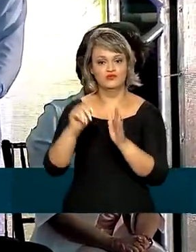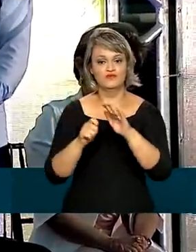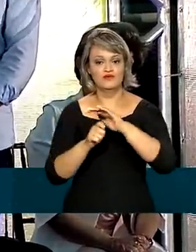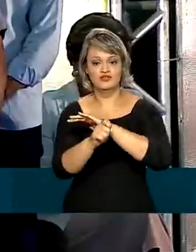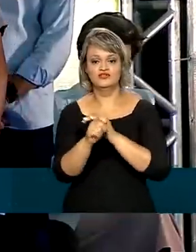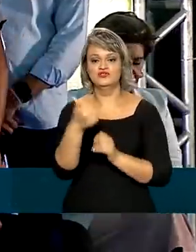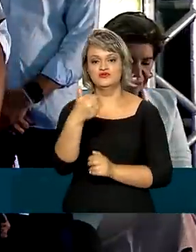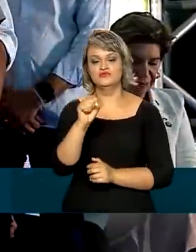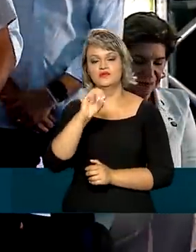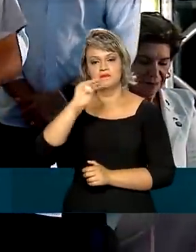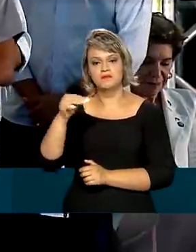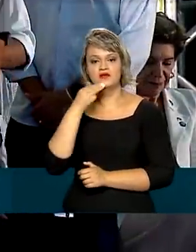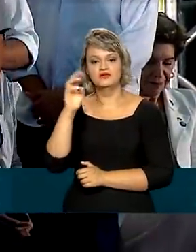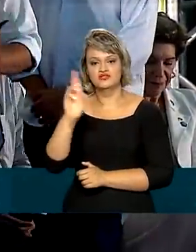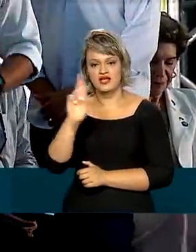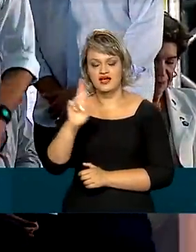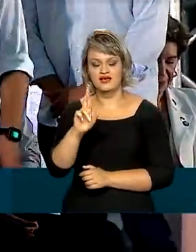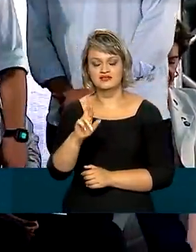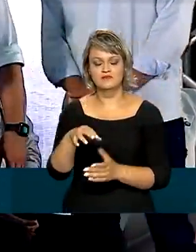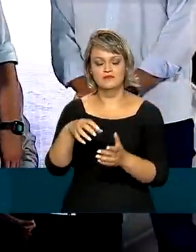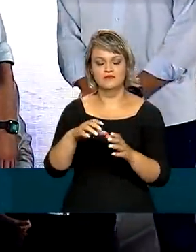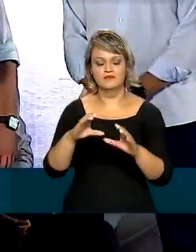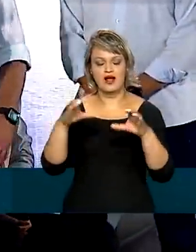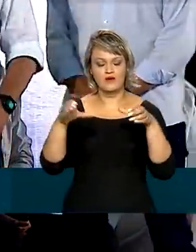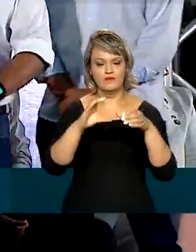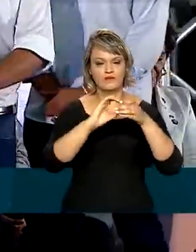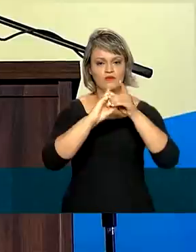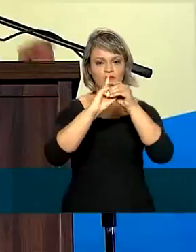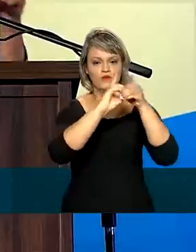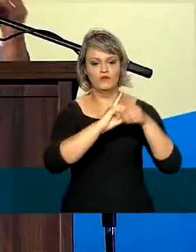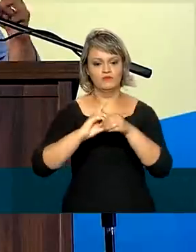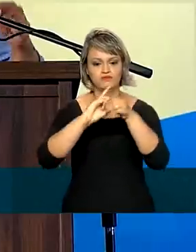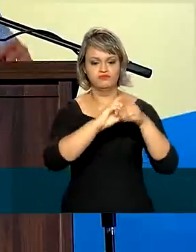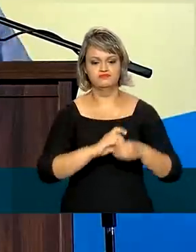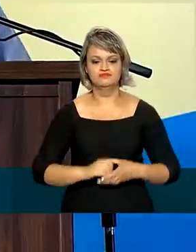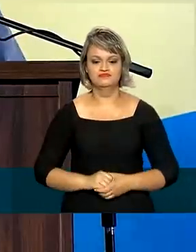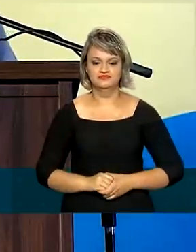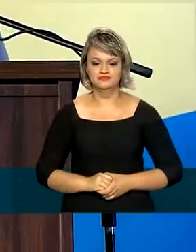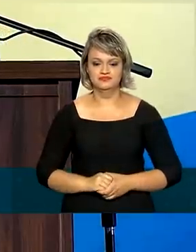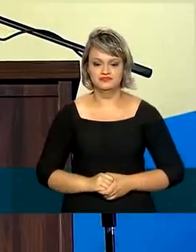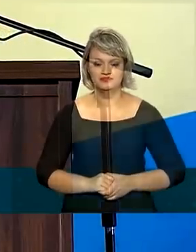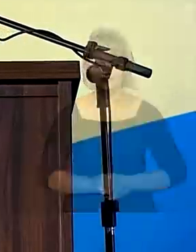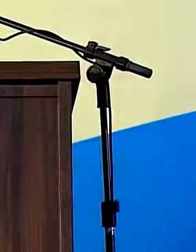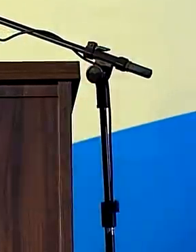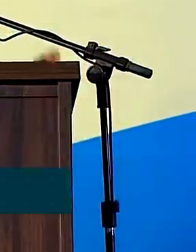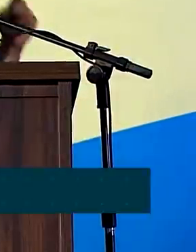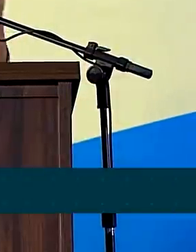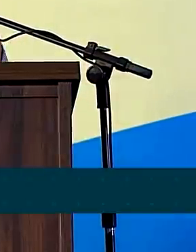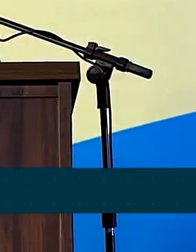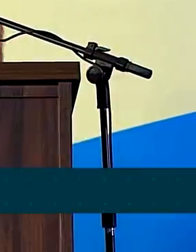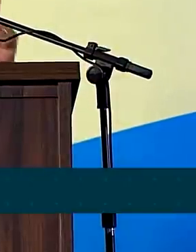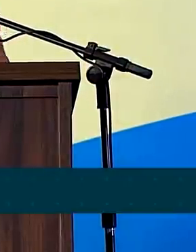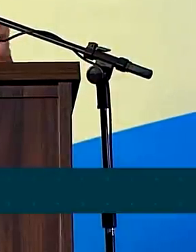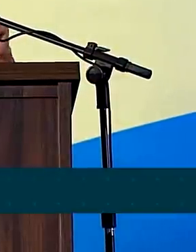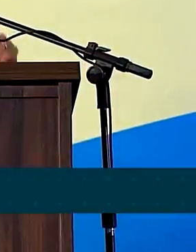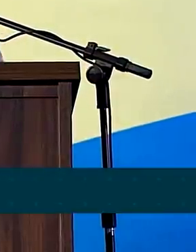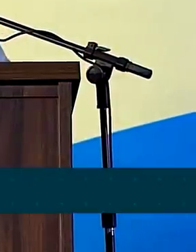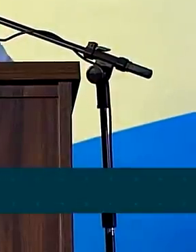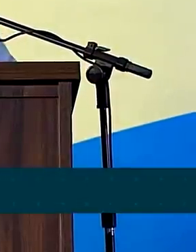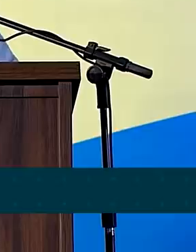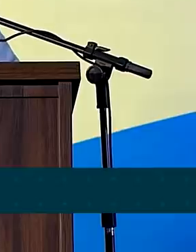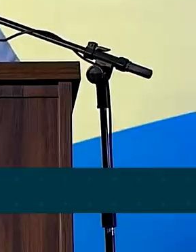18 milhões de reais para 100 cooperativas de caminhoneiros. Com o Roda Bem Caminhoneiro, mais de 100